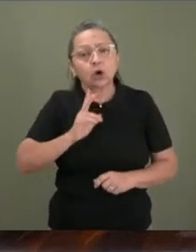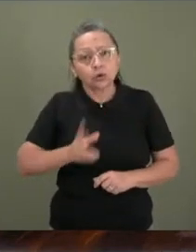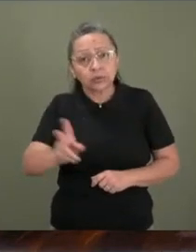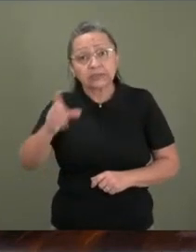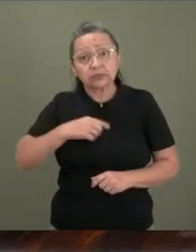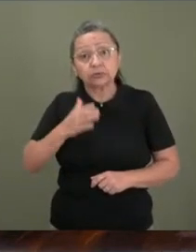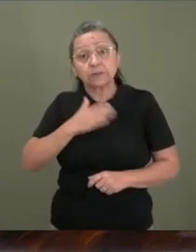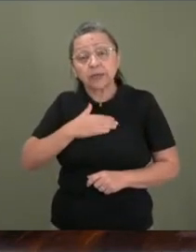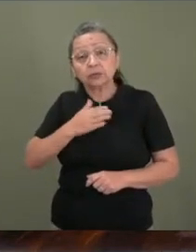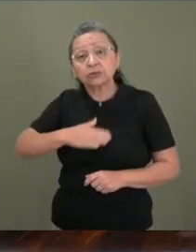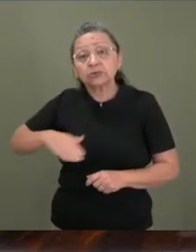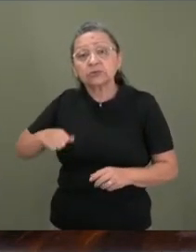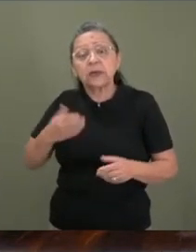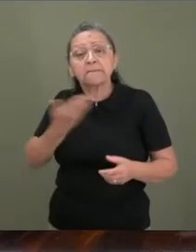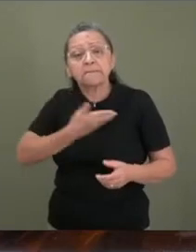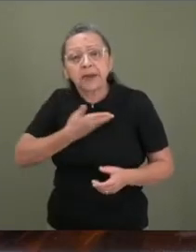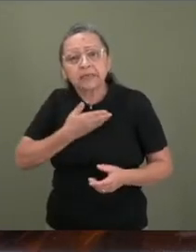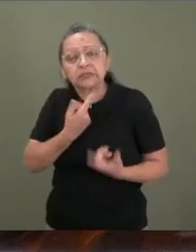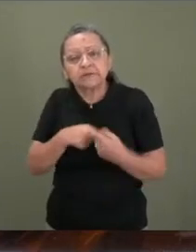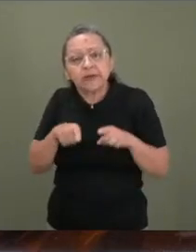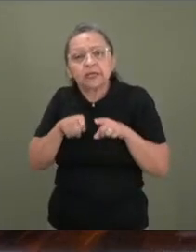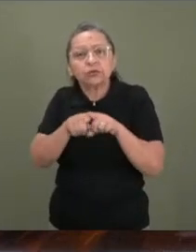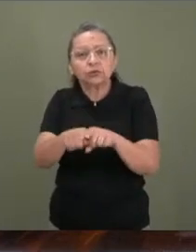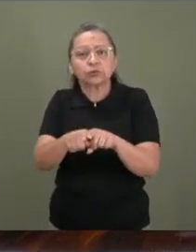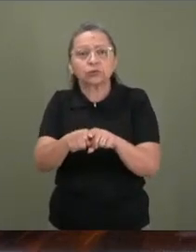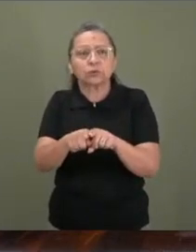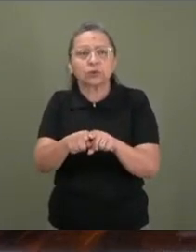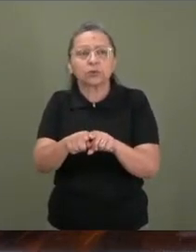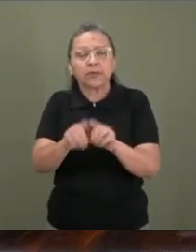os meus pares estiverem ombreados comigo para seguir em frente.